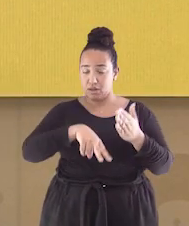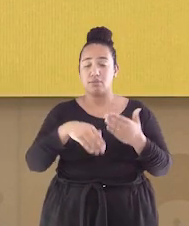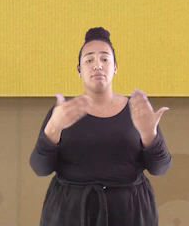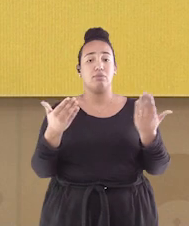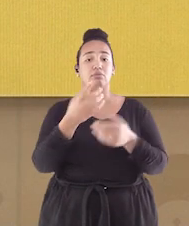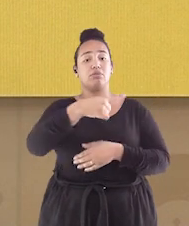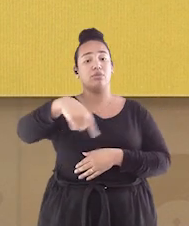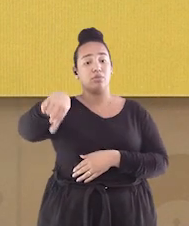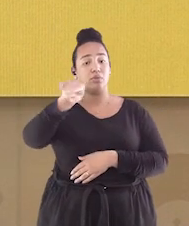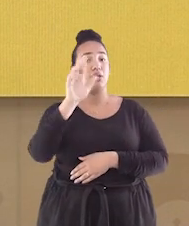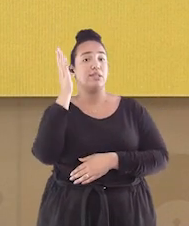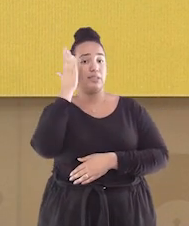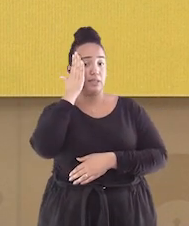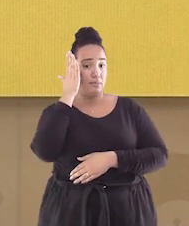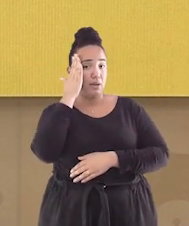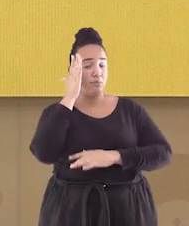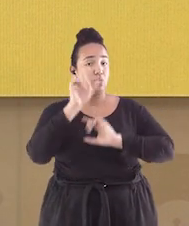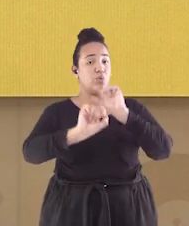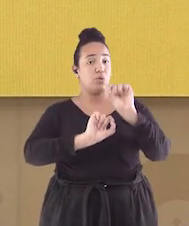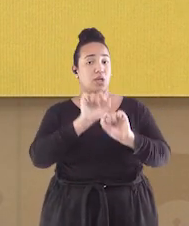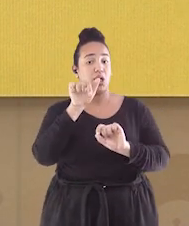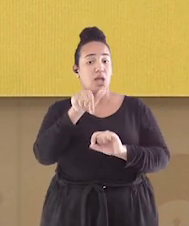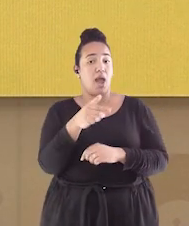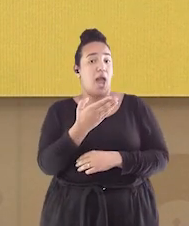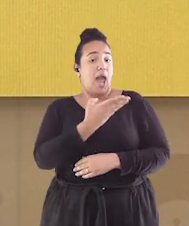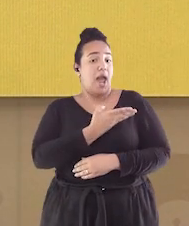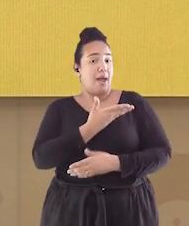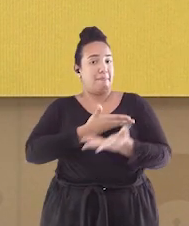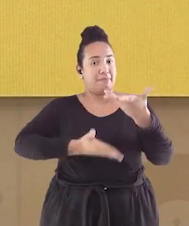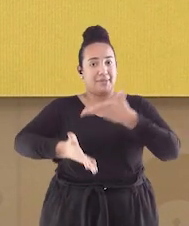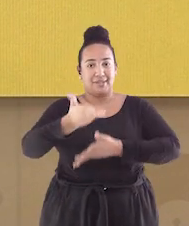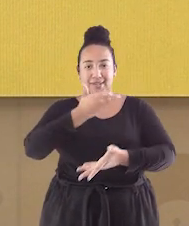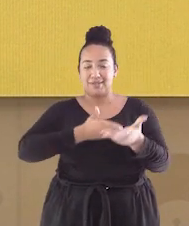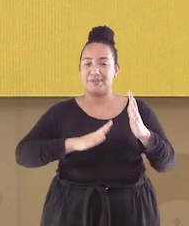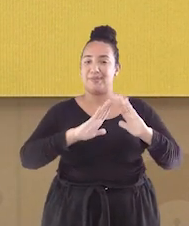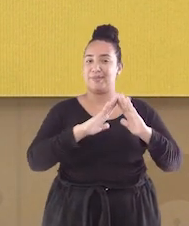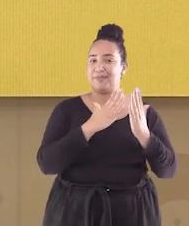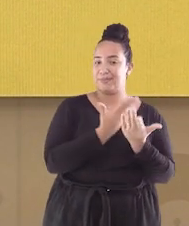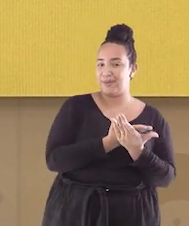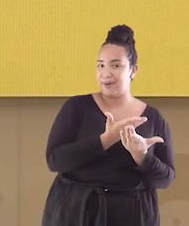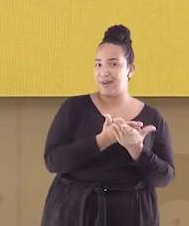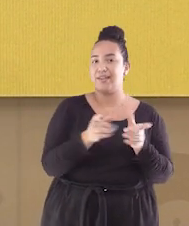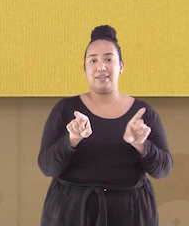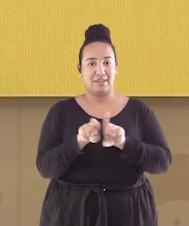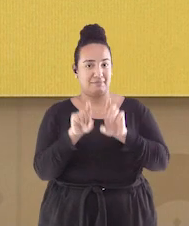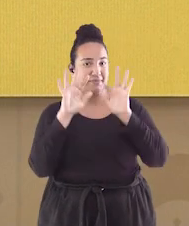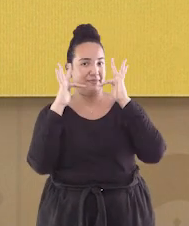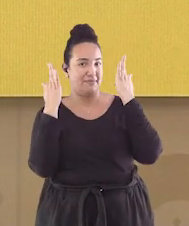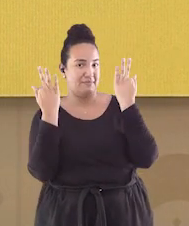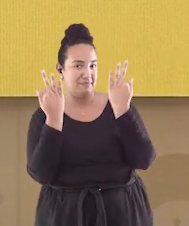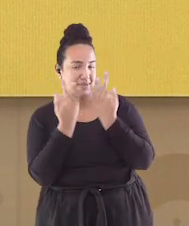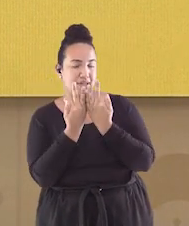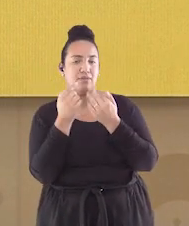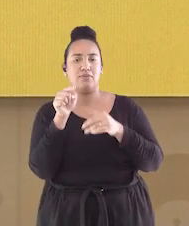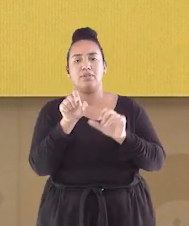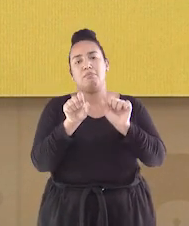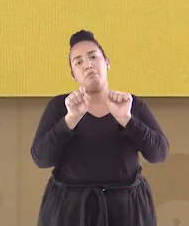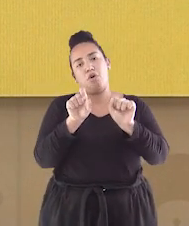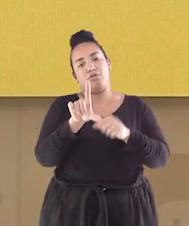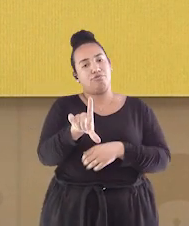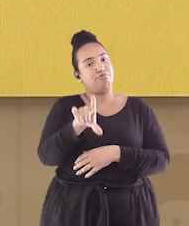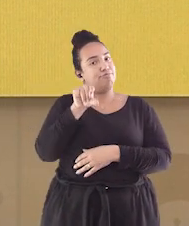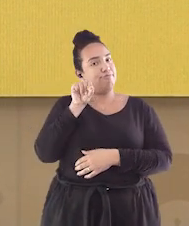passeio pode ser feito entre amigos, com a escola e com a família. Então, você pode escolher e ver uma